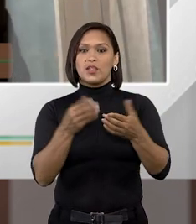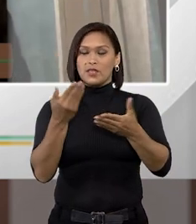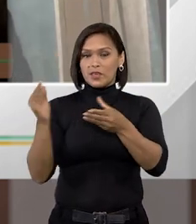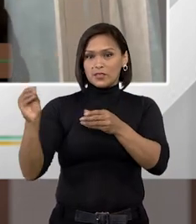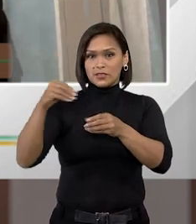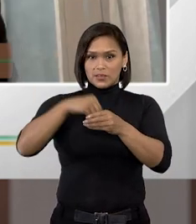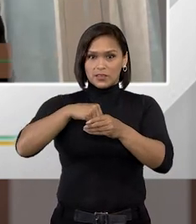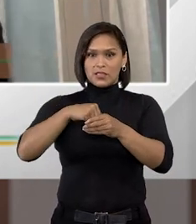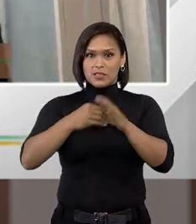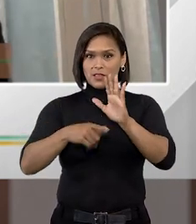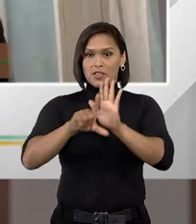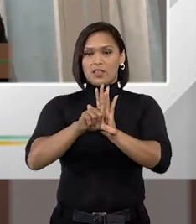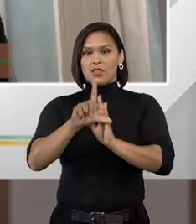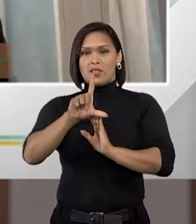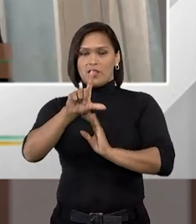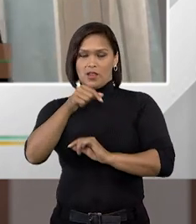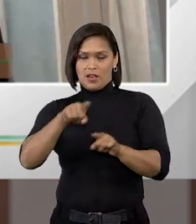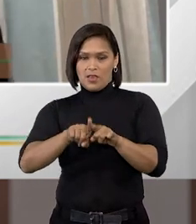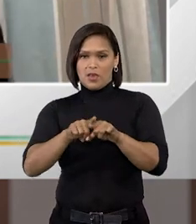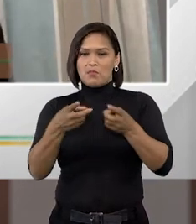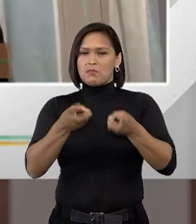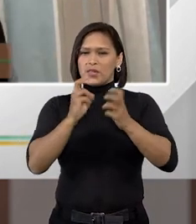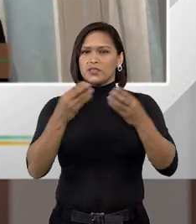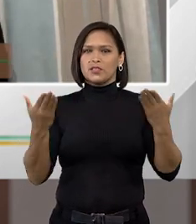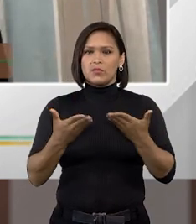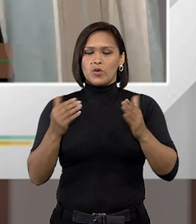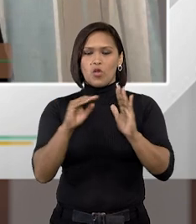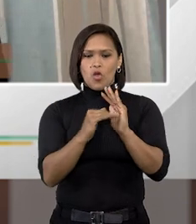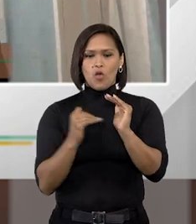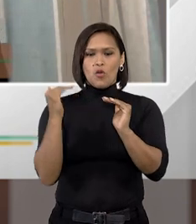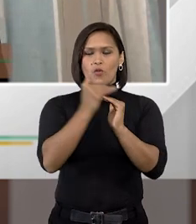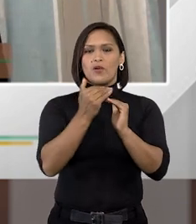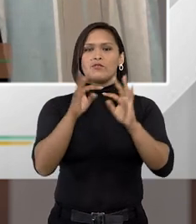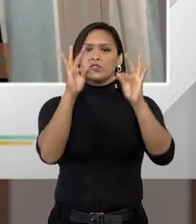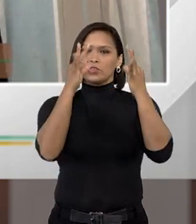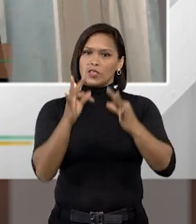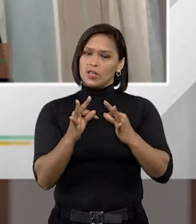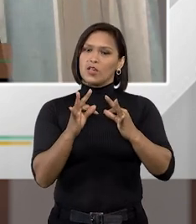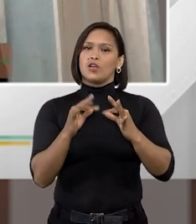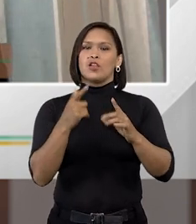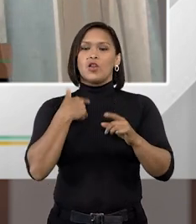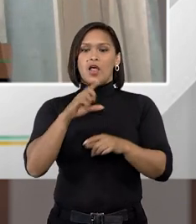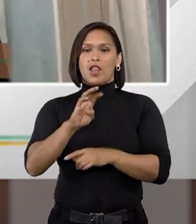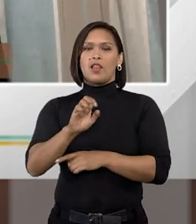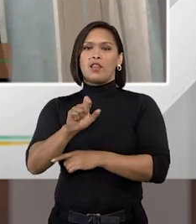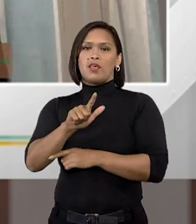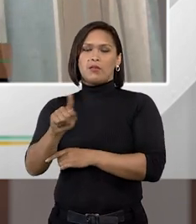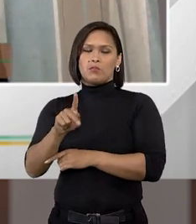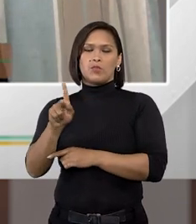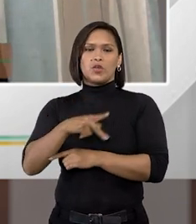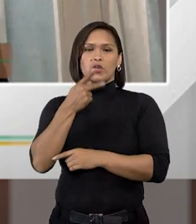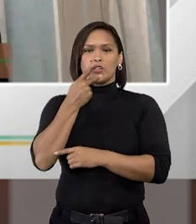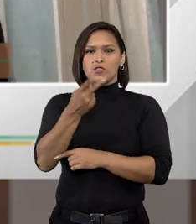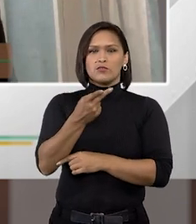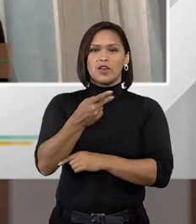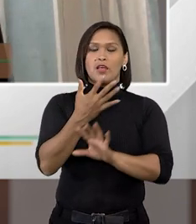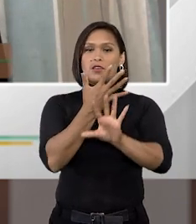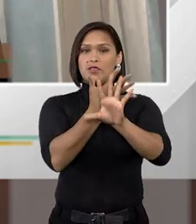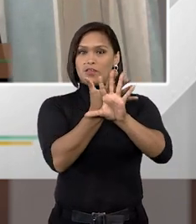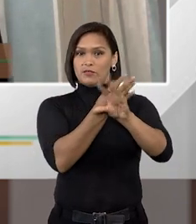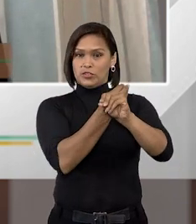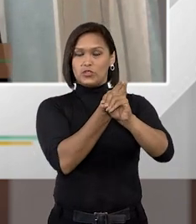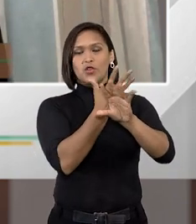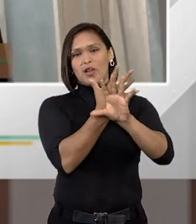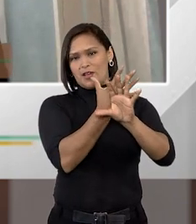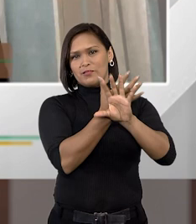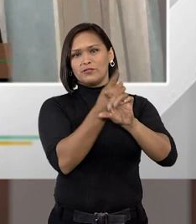inserida dentro da LEP. A gente percebe hoje um avanço tecnológico que faz remissão à LEP quando a gente fala da videoconferência.